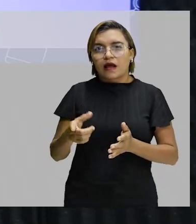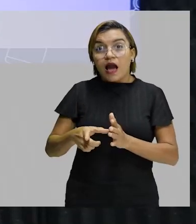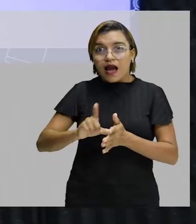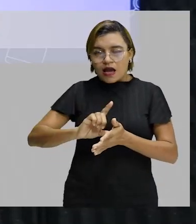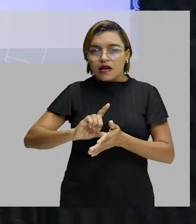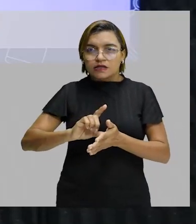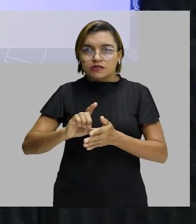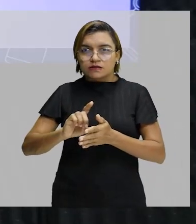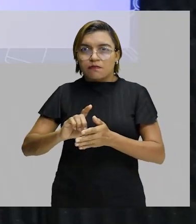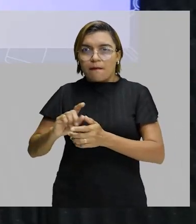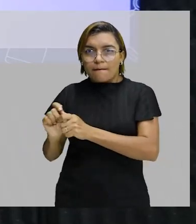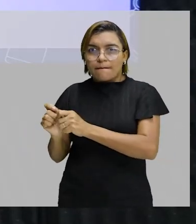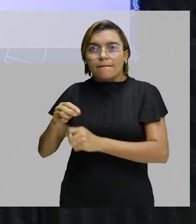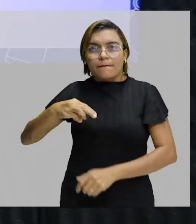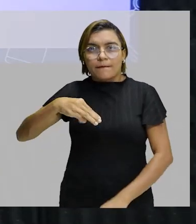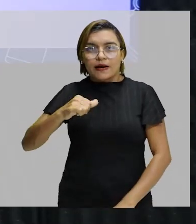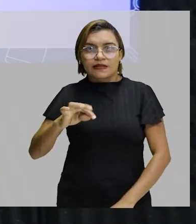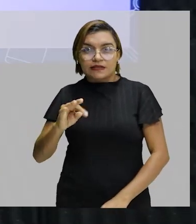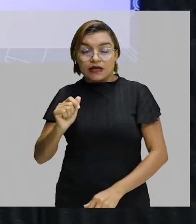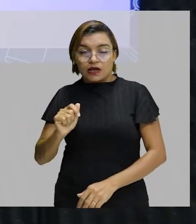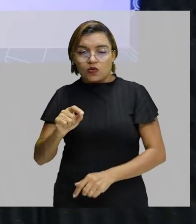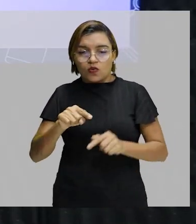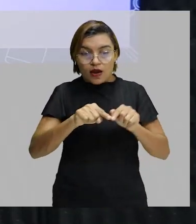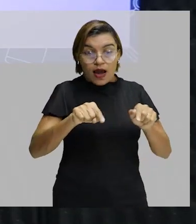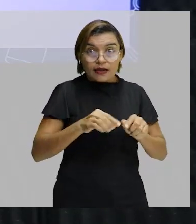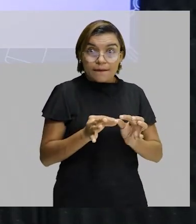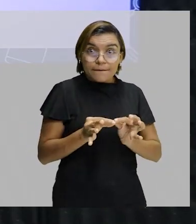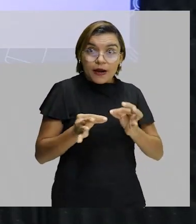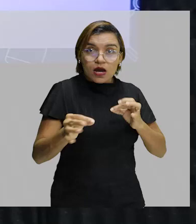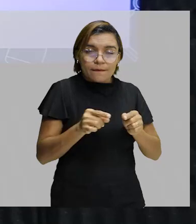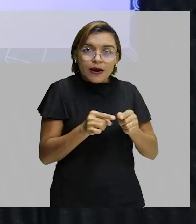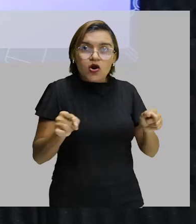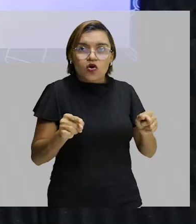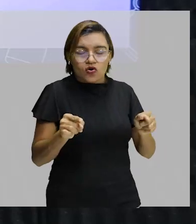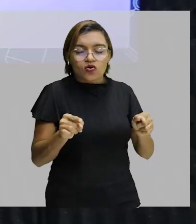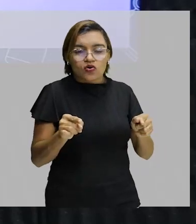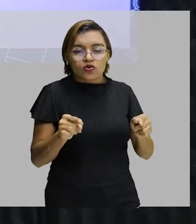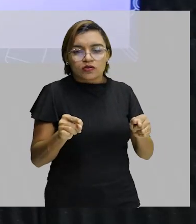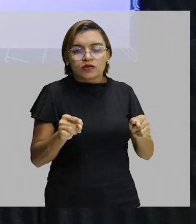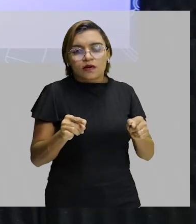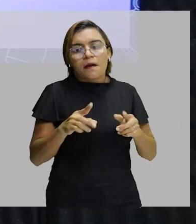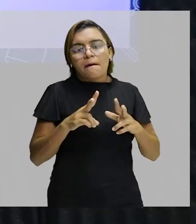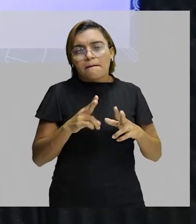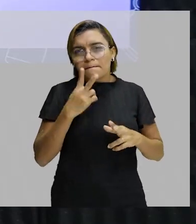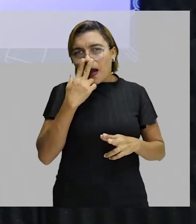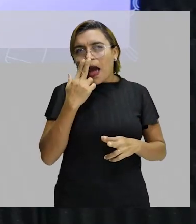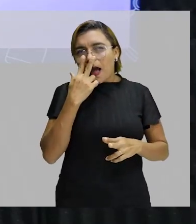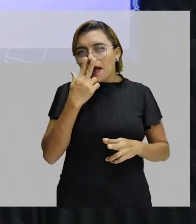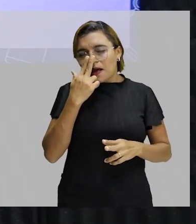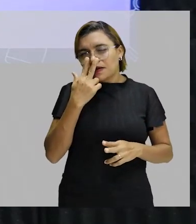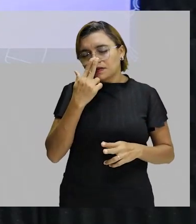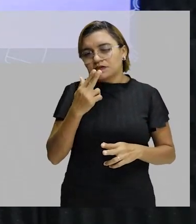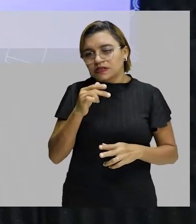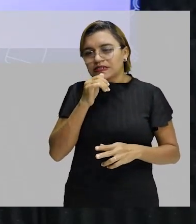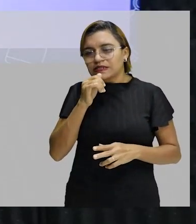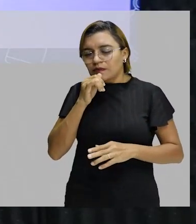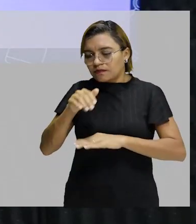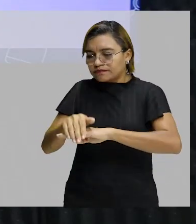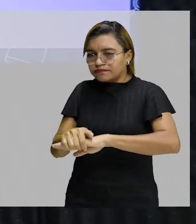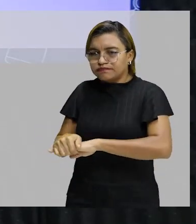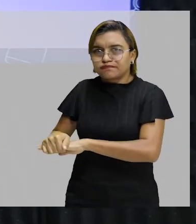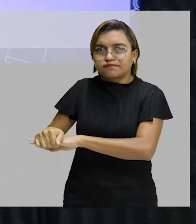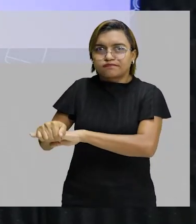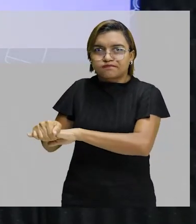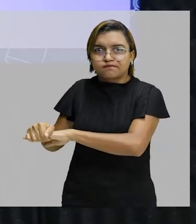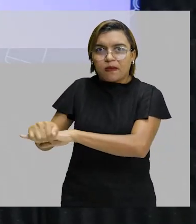,13 de diâmetro, aqui tem 2,50, é um pouquinho maior. Mesmo princípio, o atleta realiza alguns giros, tentar lançar esse disco